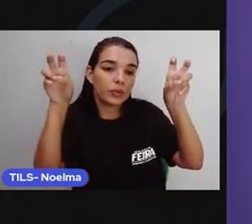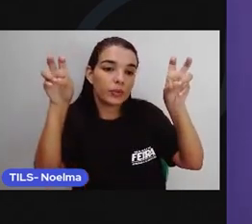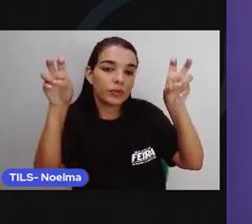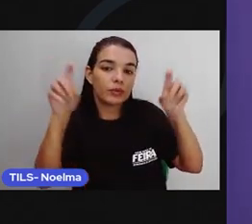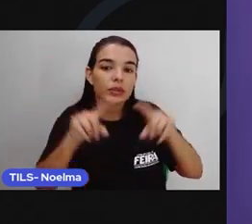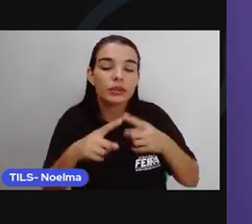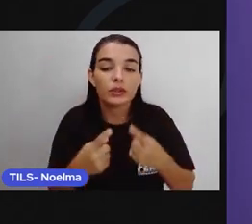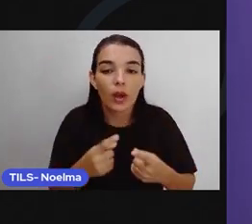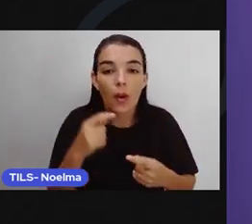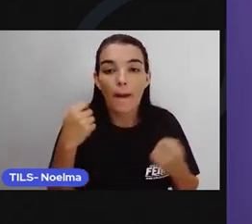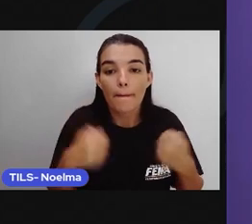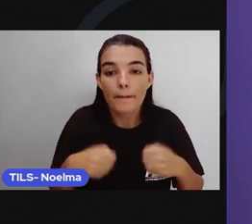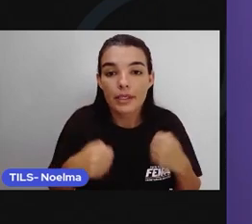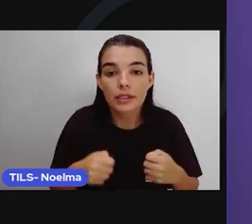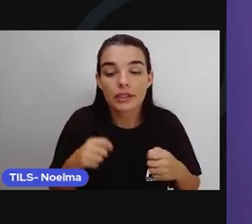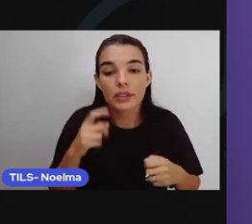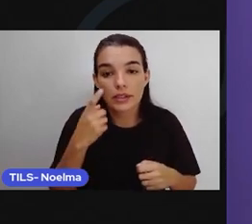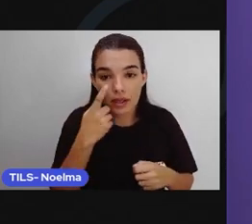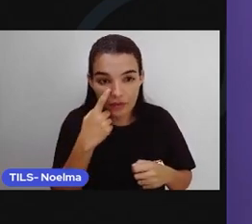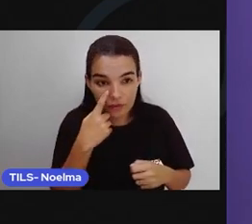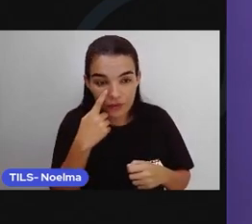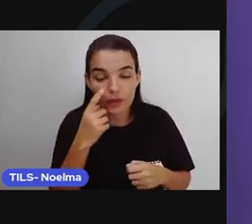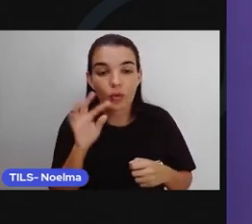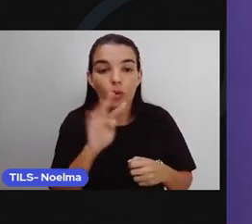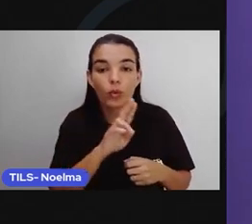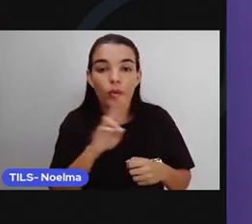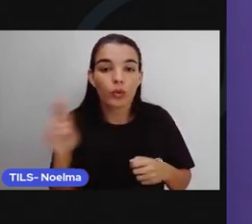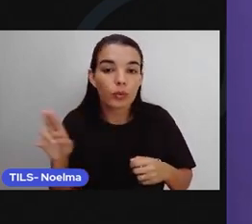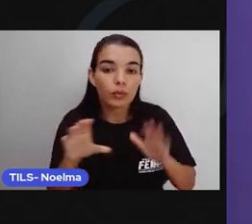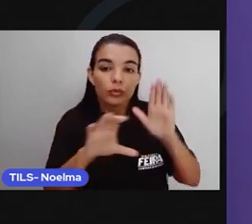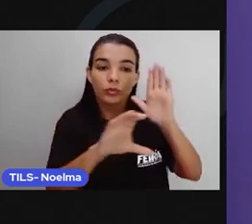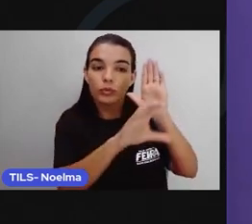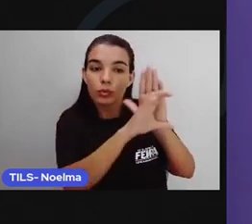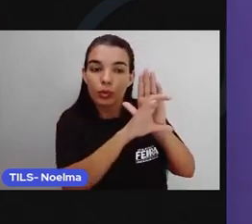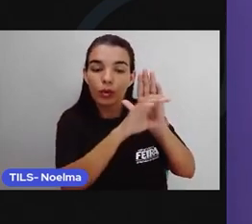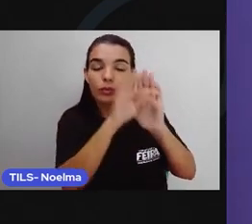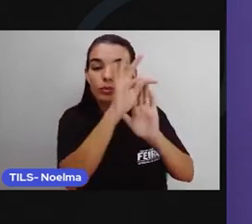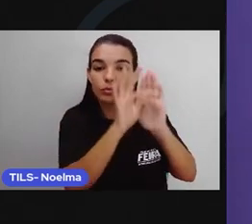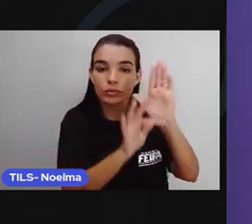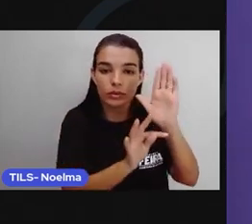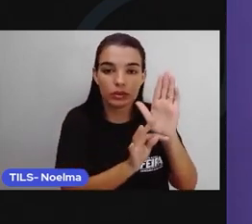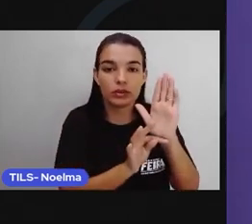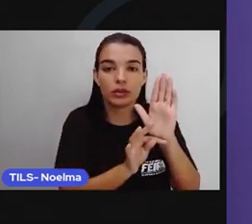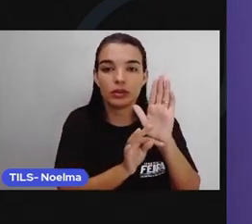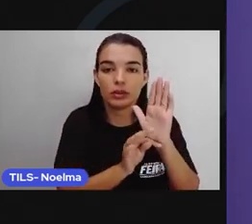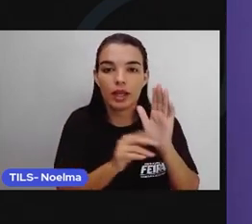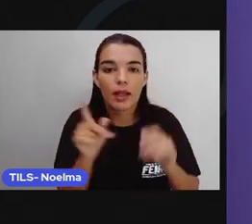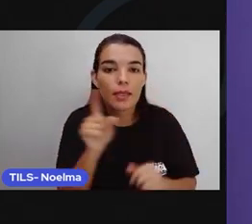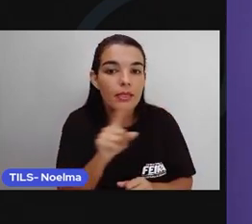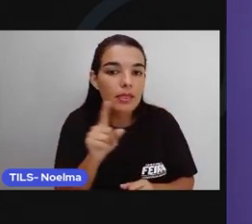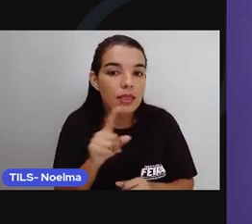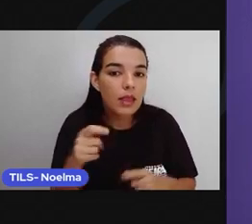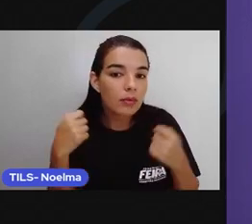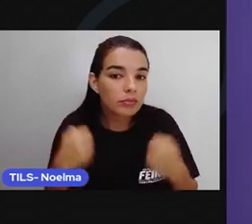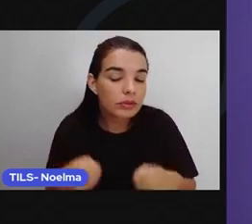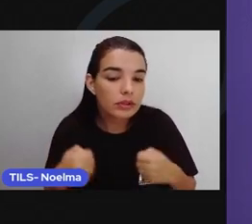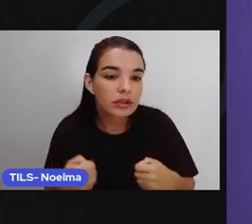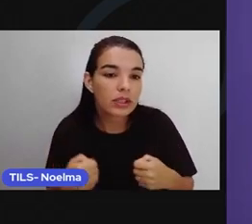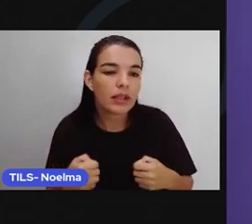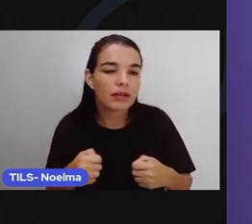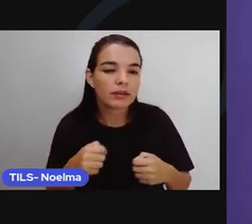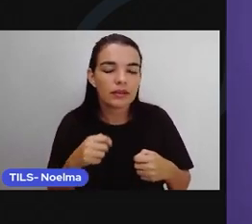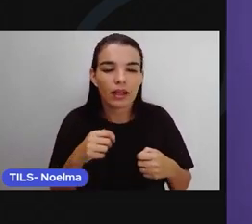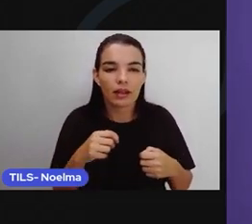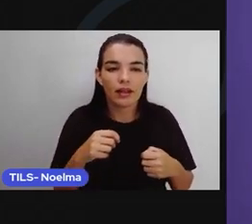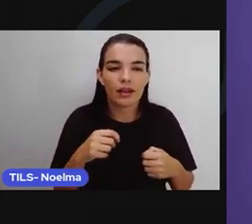você sabe, é o nome do texto. Então, o jornalista vai tentar dar um título que não seja um título muito subjetivo,